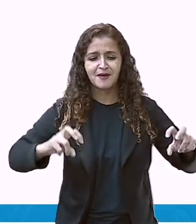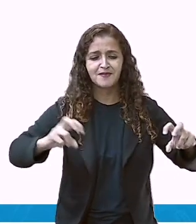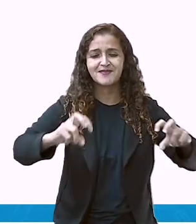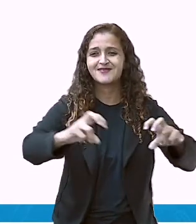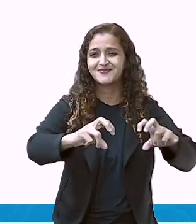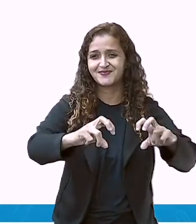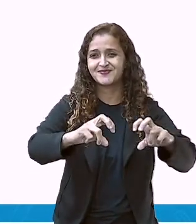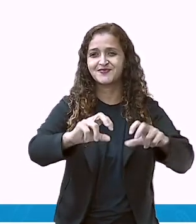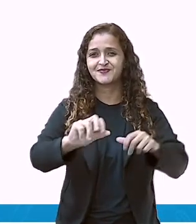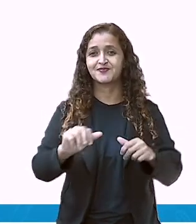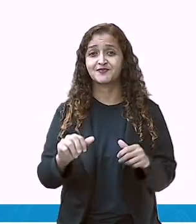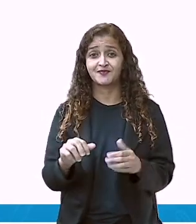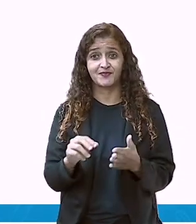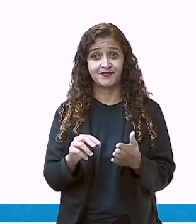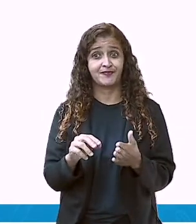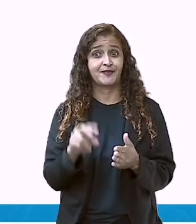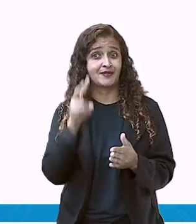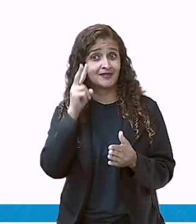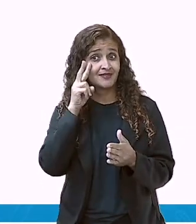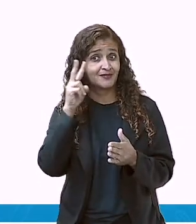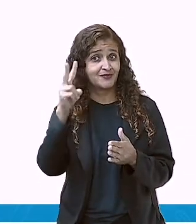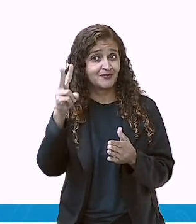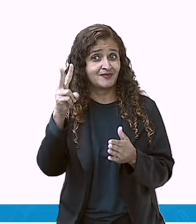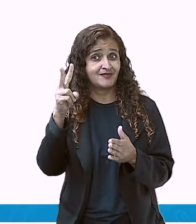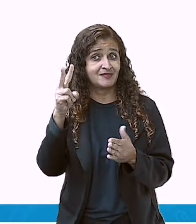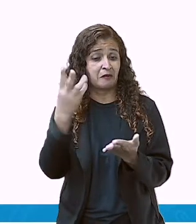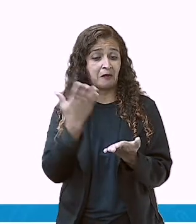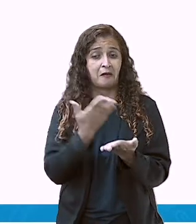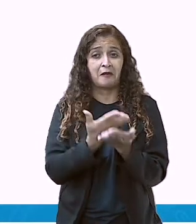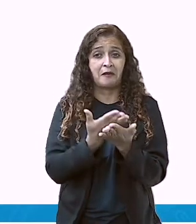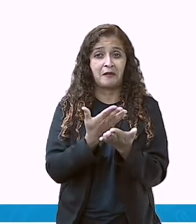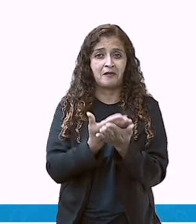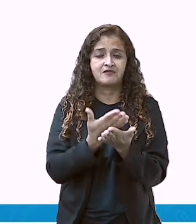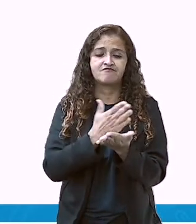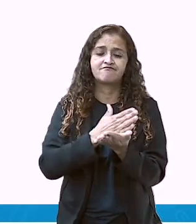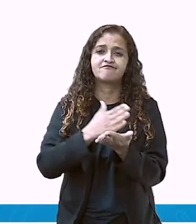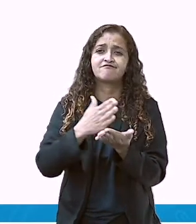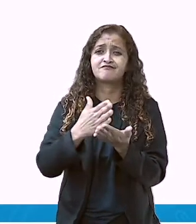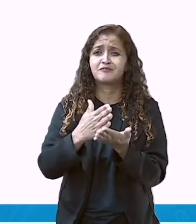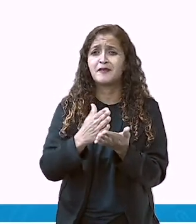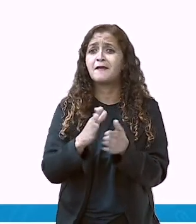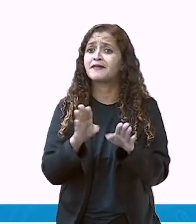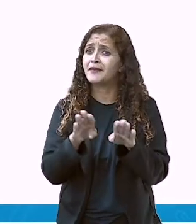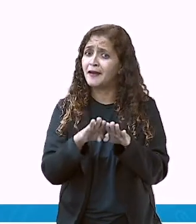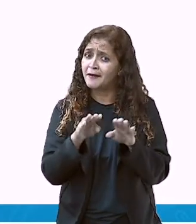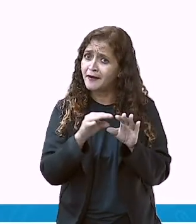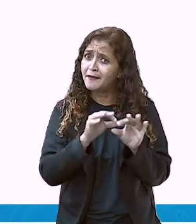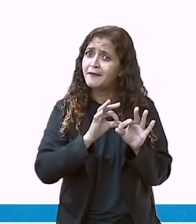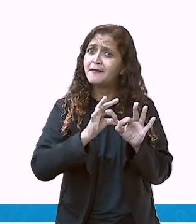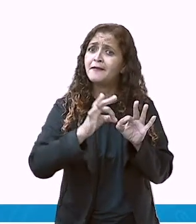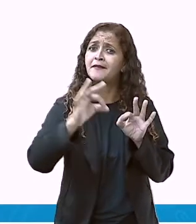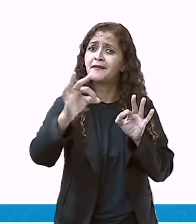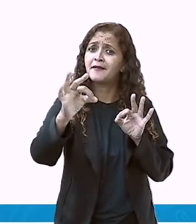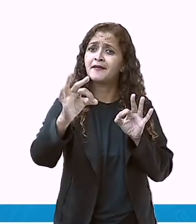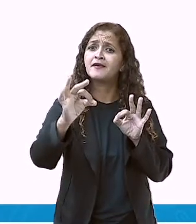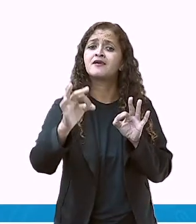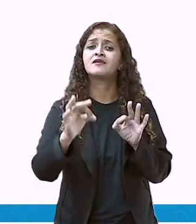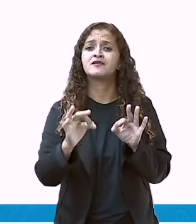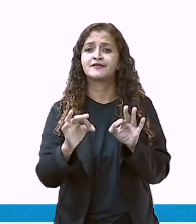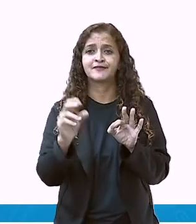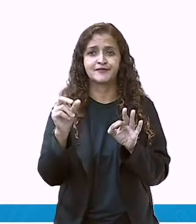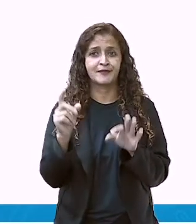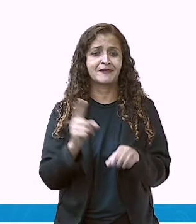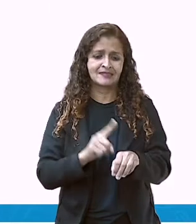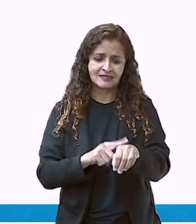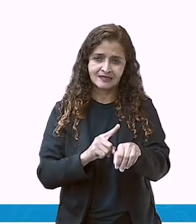-feira, inicia o quê? As nossas aulas. Mesmo à distância, nós temos que termos